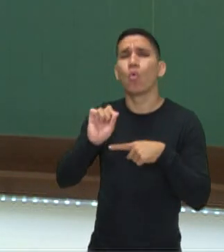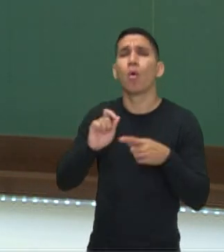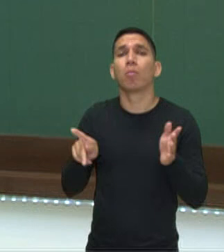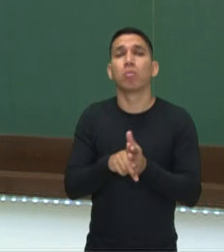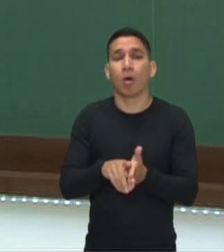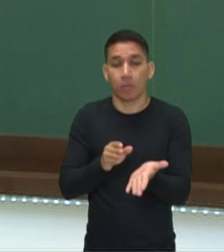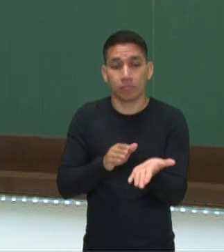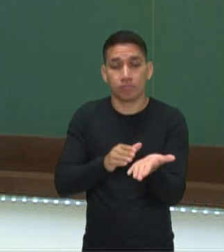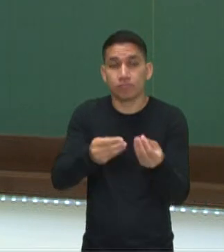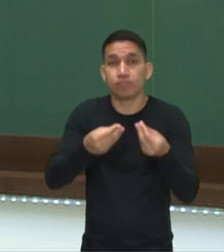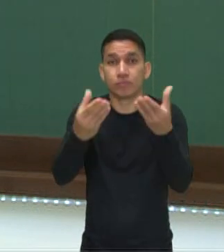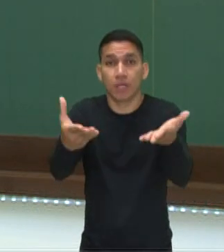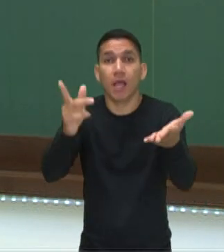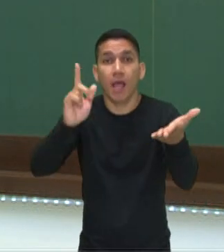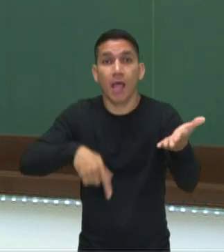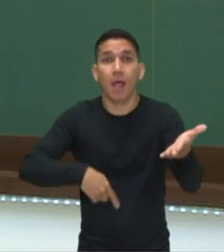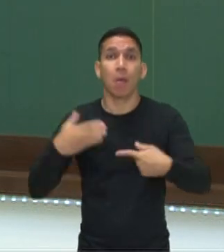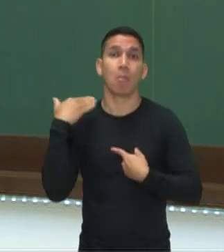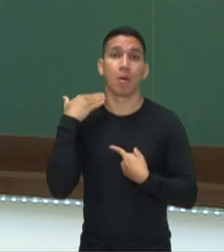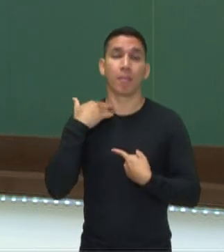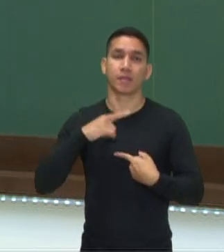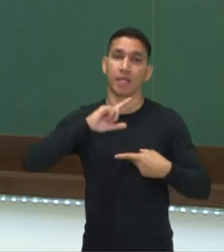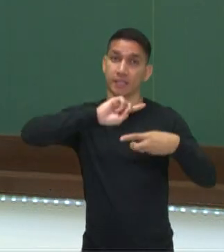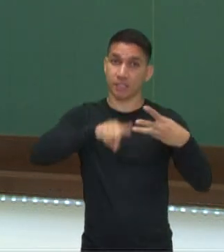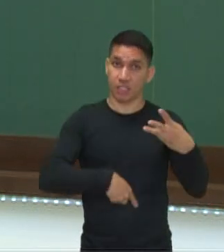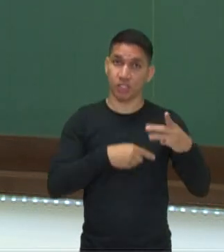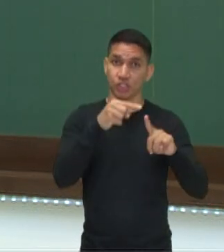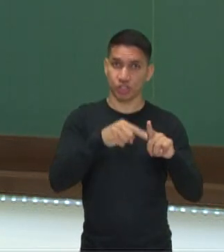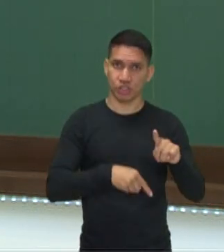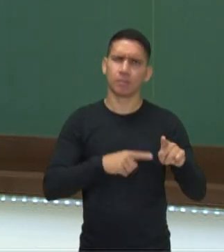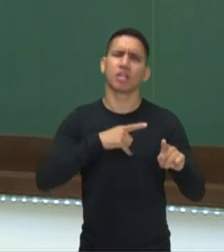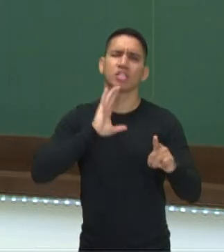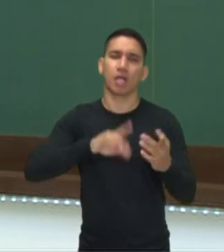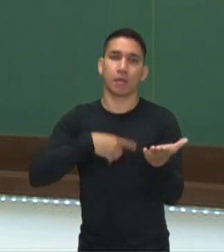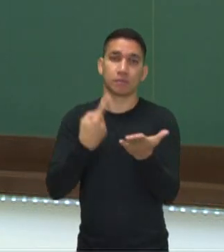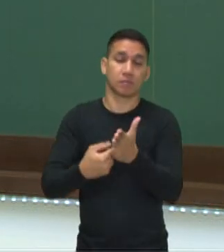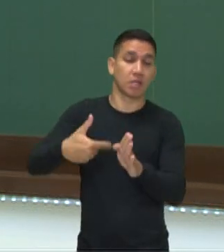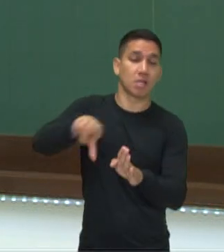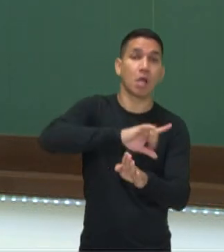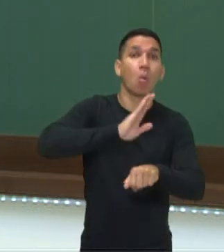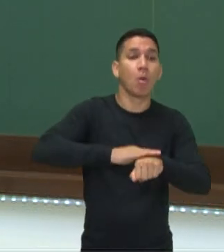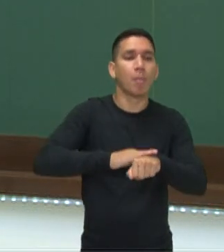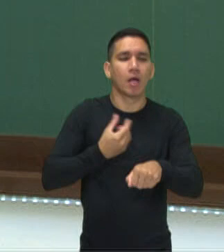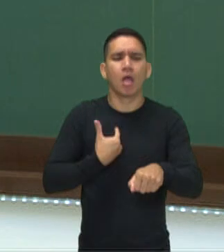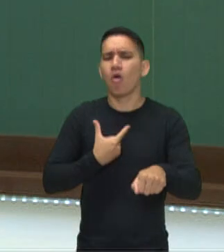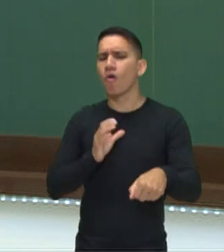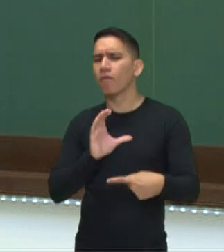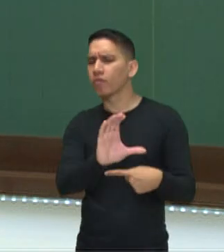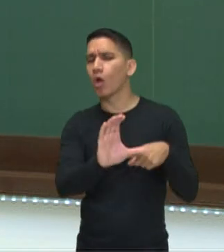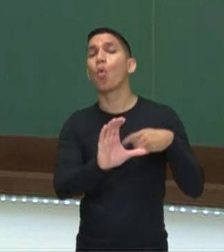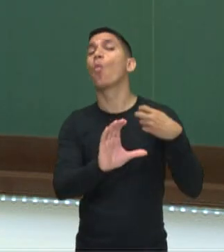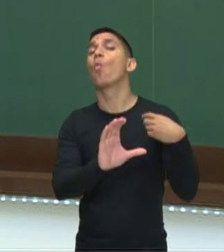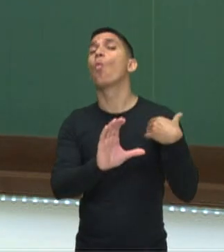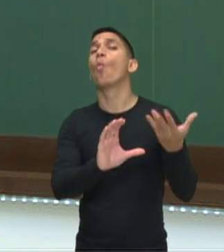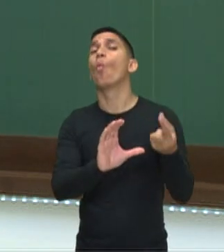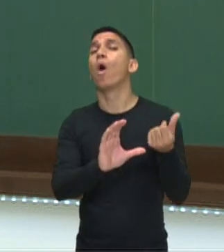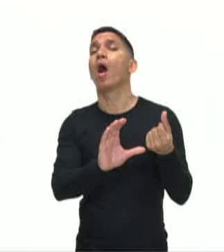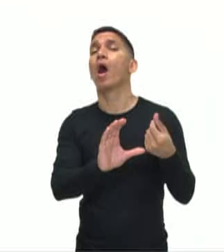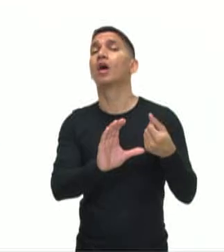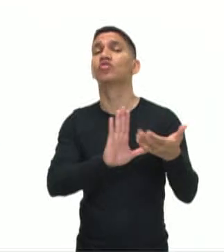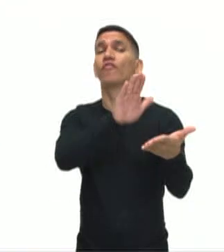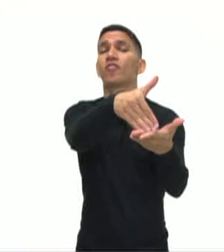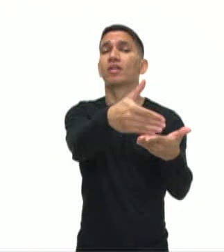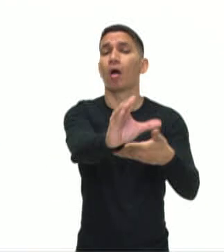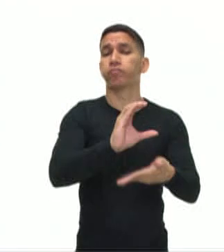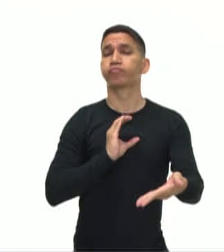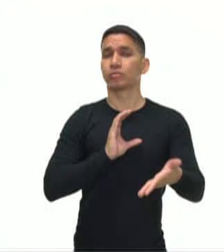os bancos, que também nós temos três modalidades. O pré-fixado, que você já sabe na hora de aplicar quantos vai receber. Nós temos